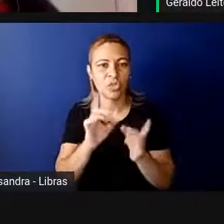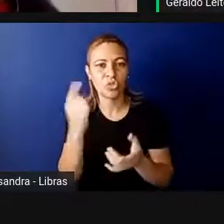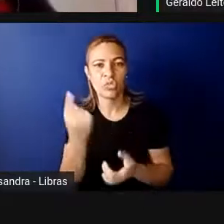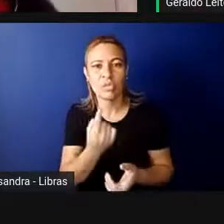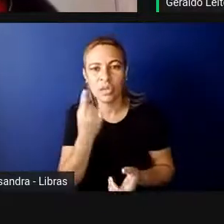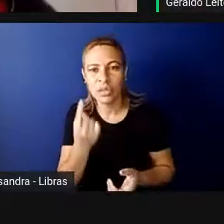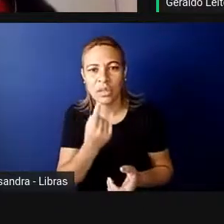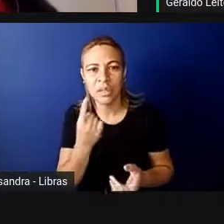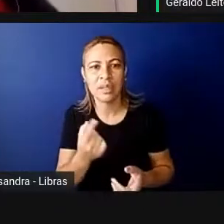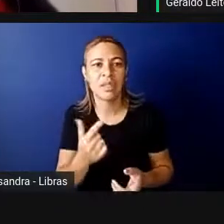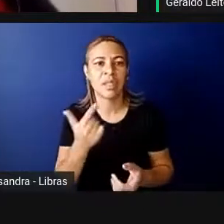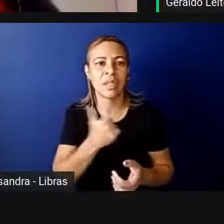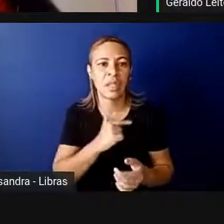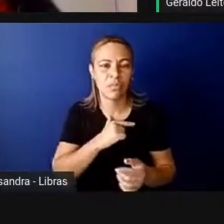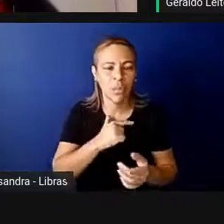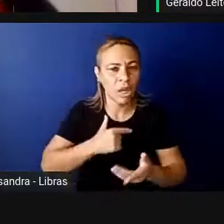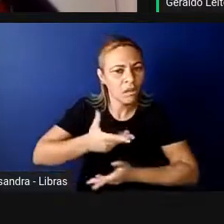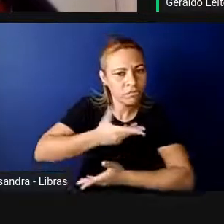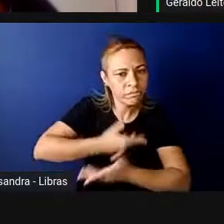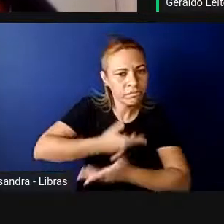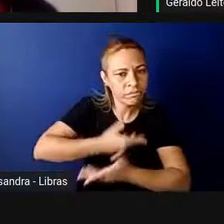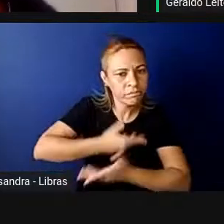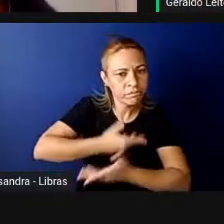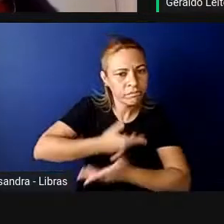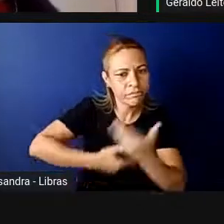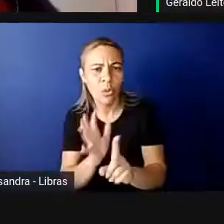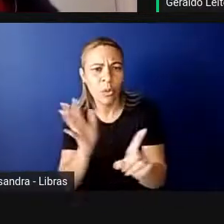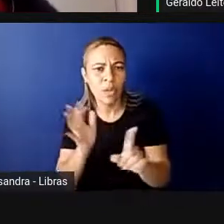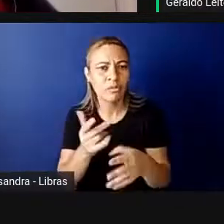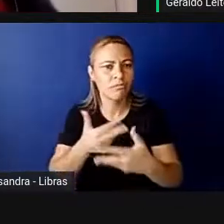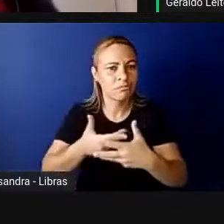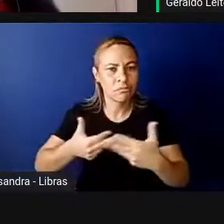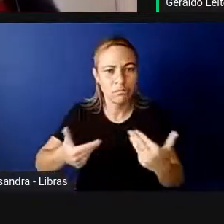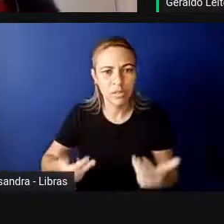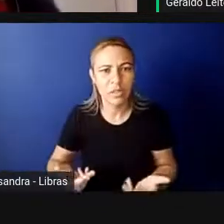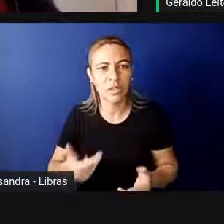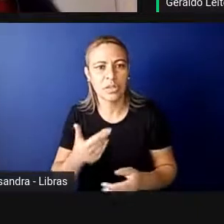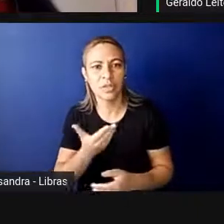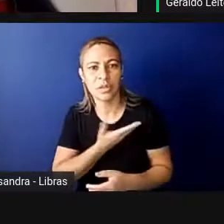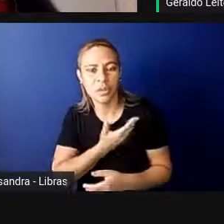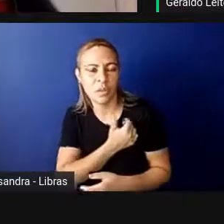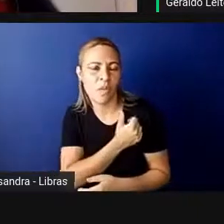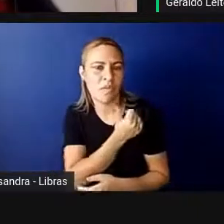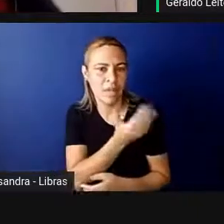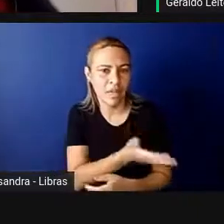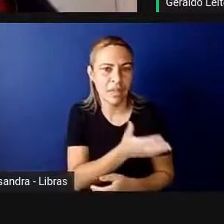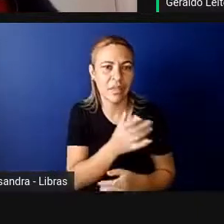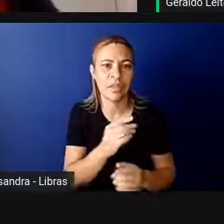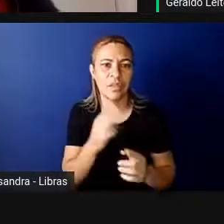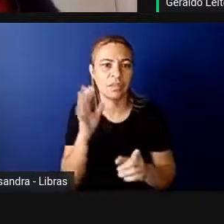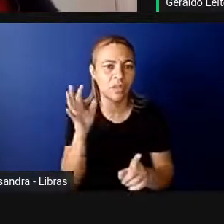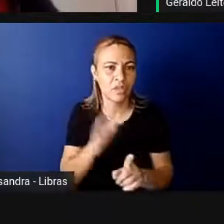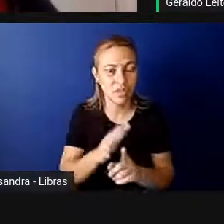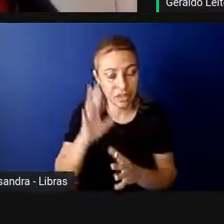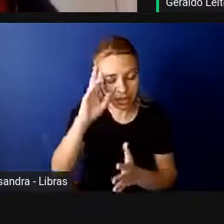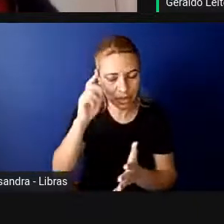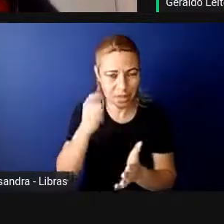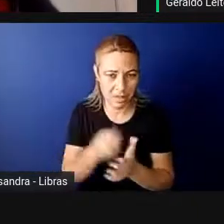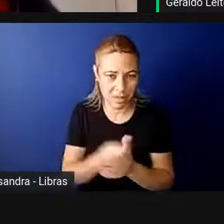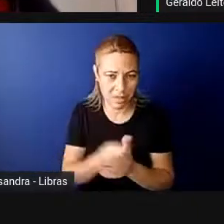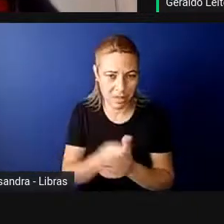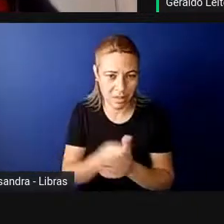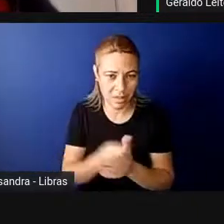que não tem influência, que não tem poder de influência algum sobre os seus colegas e não tem influência nenhuma na decisão. E a gente não quer